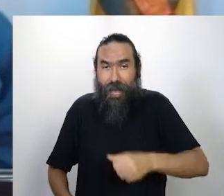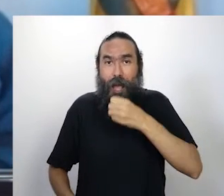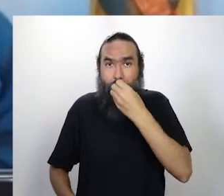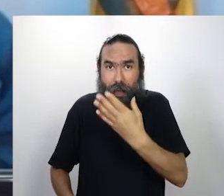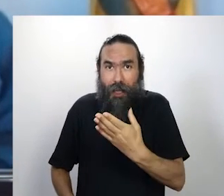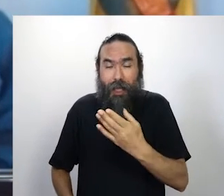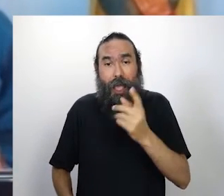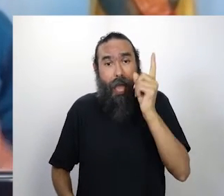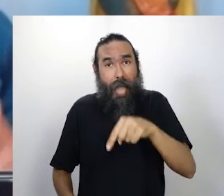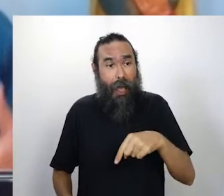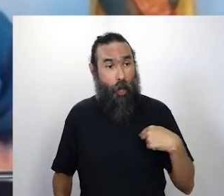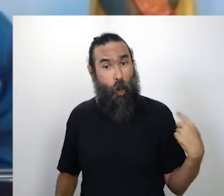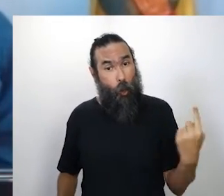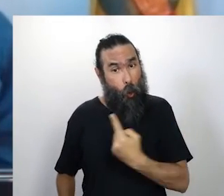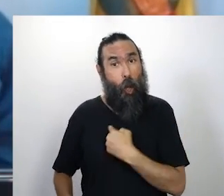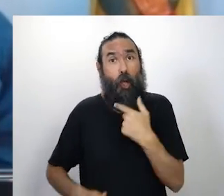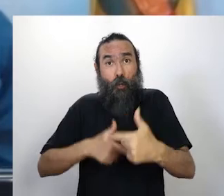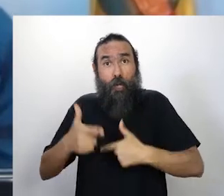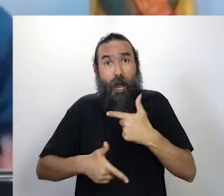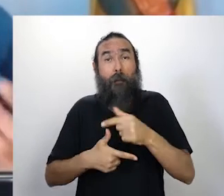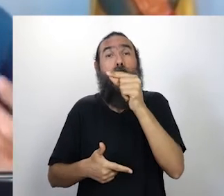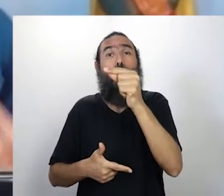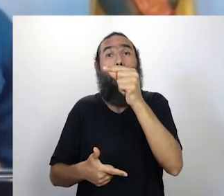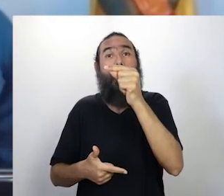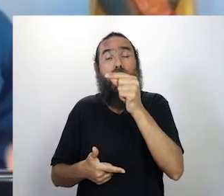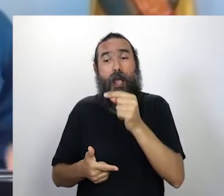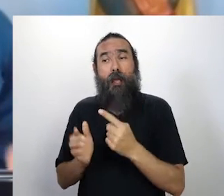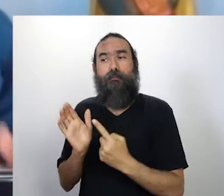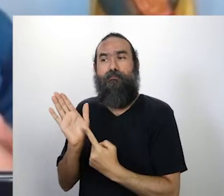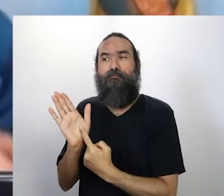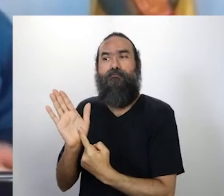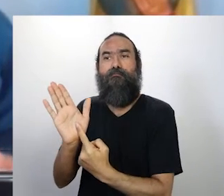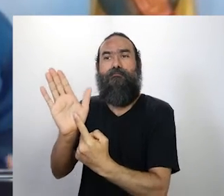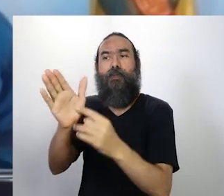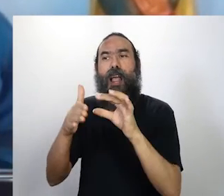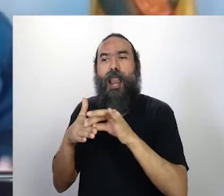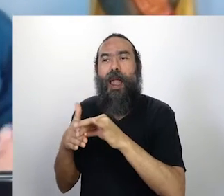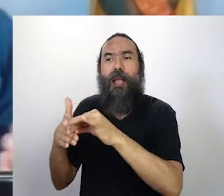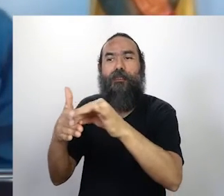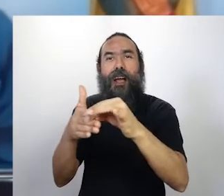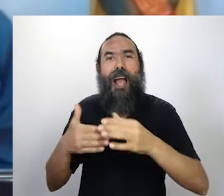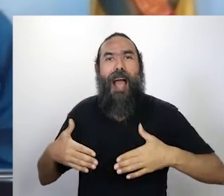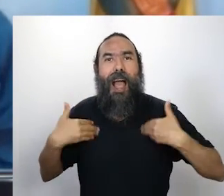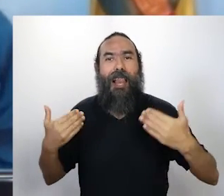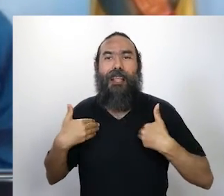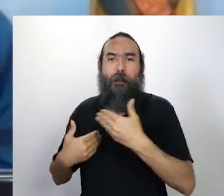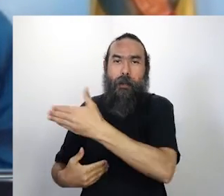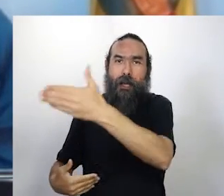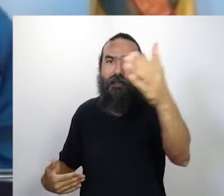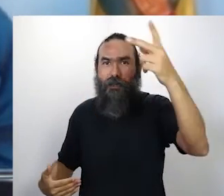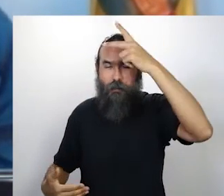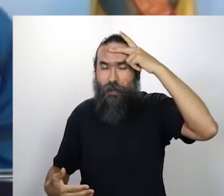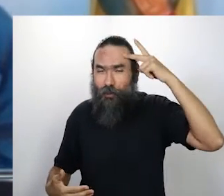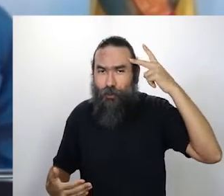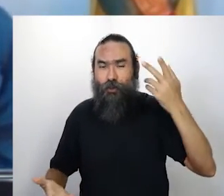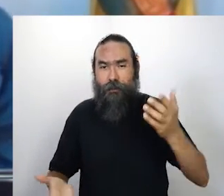nosso papel também, levar alegria para as pessoas, se fortalecer, claro, porque a gente só pode dar aquilo que a gente tem,